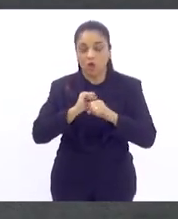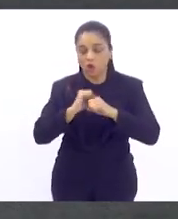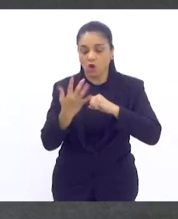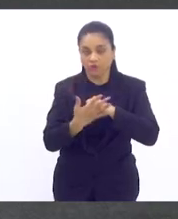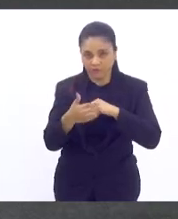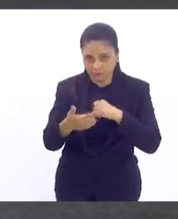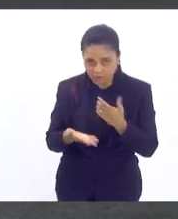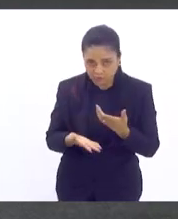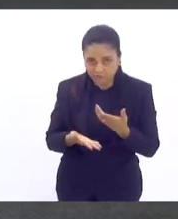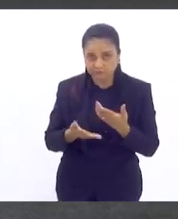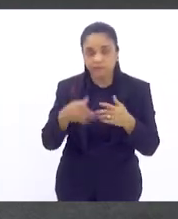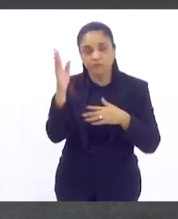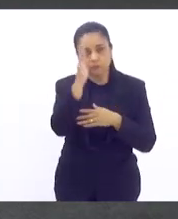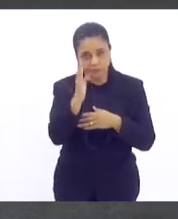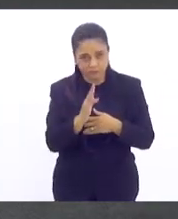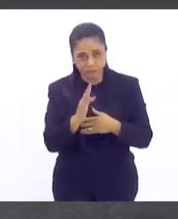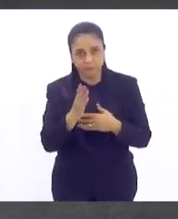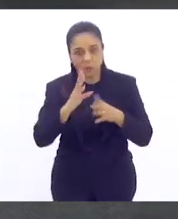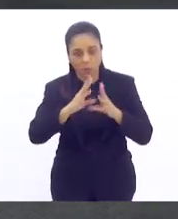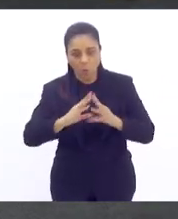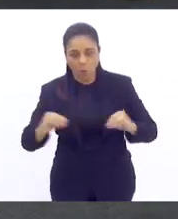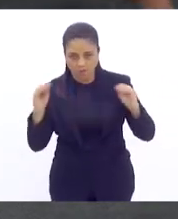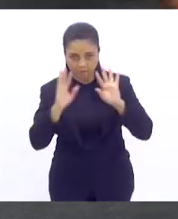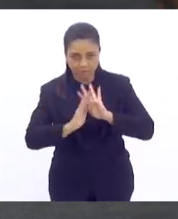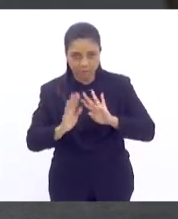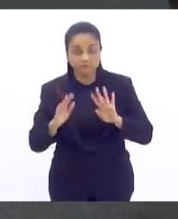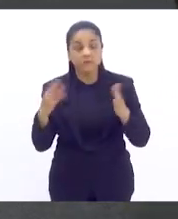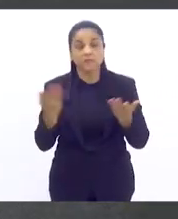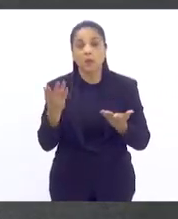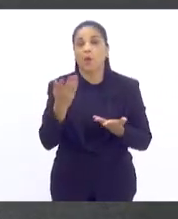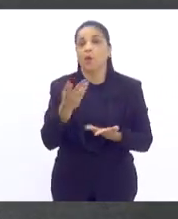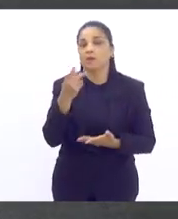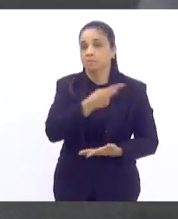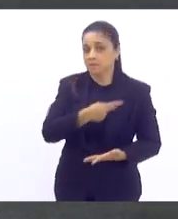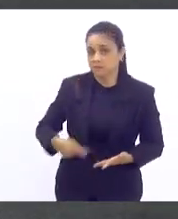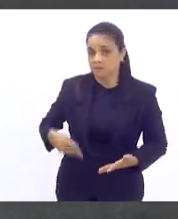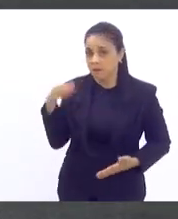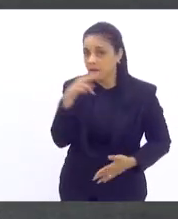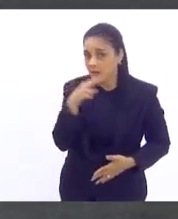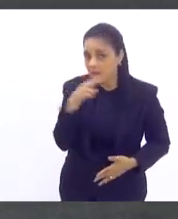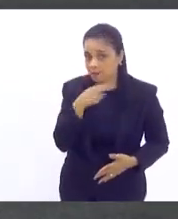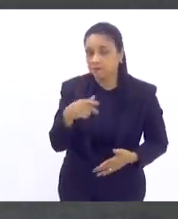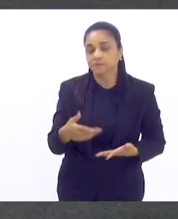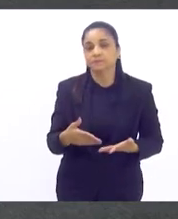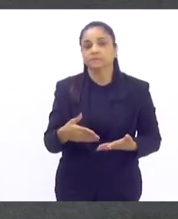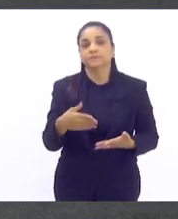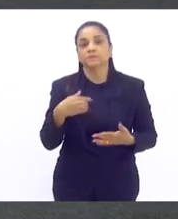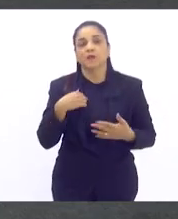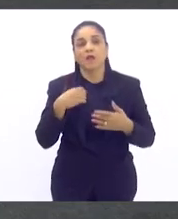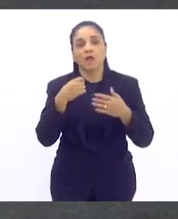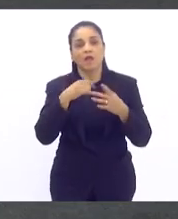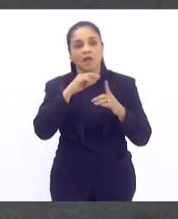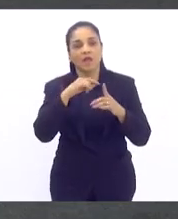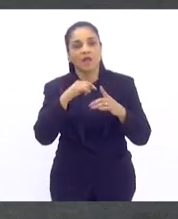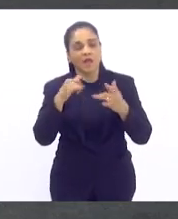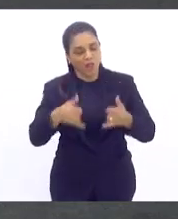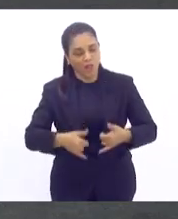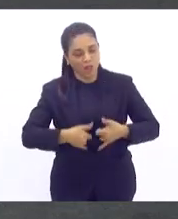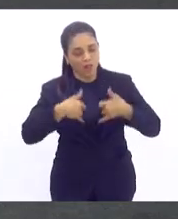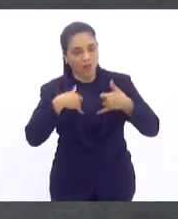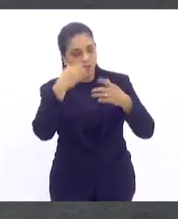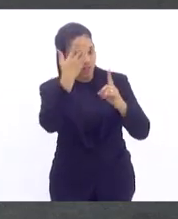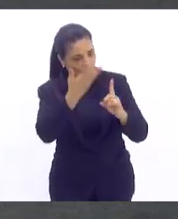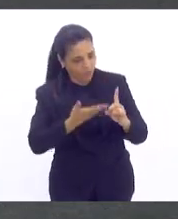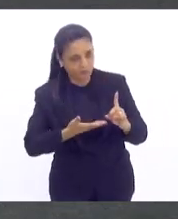-19 no nosso país. Senhora Presidenta, só rapidamente para elogiar a deputada Marina do